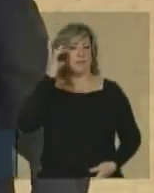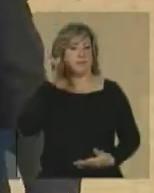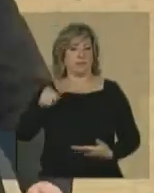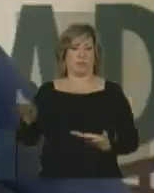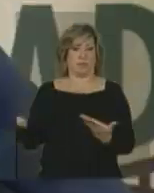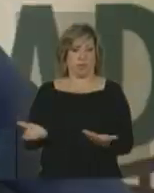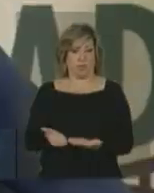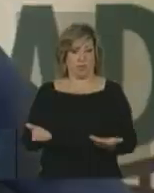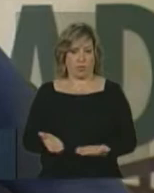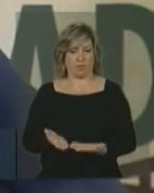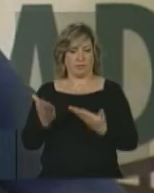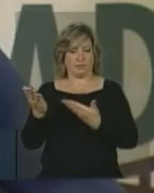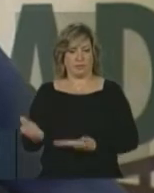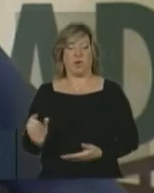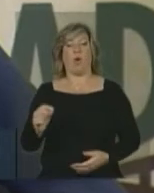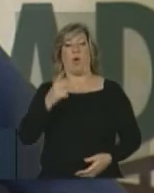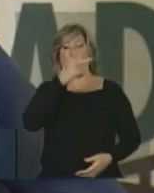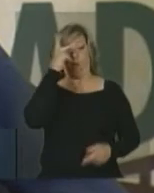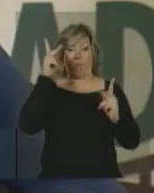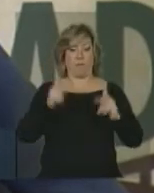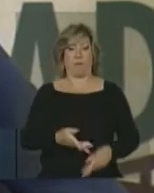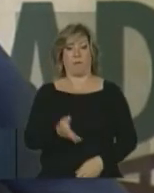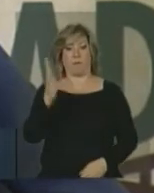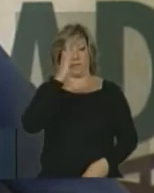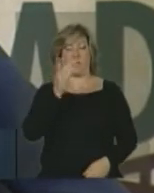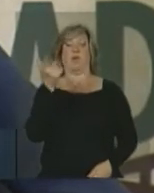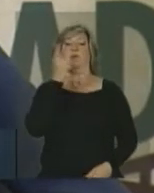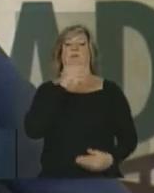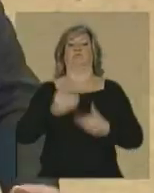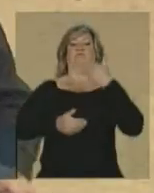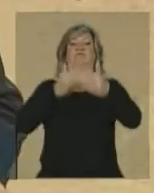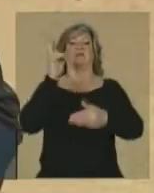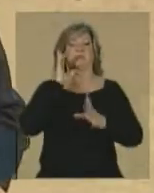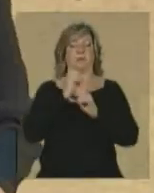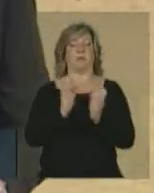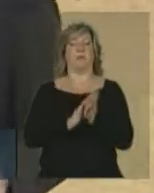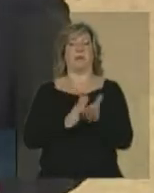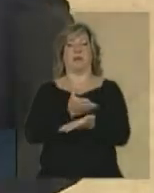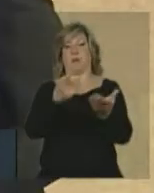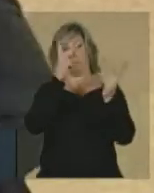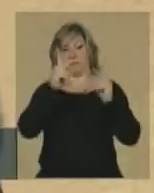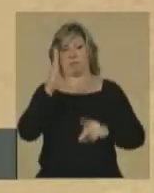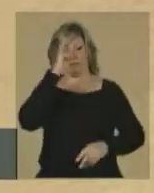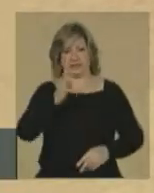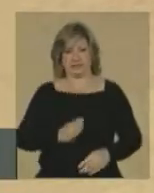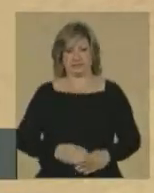hoje, o povo brasileiro alcança uma conquista histórica. Parabéns ao povo brasileiro.